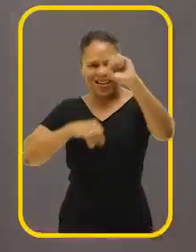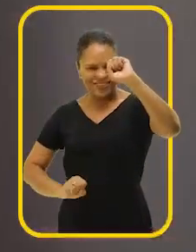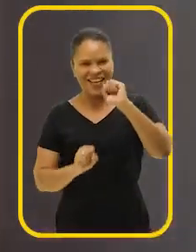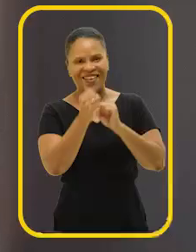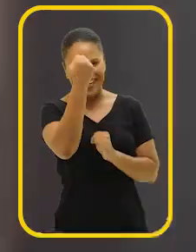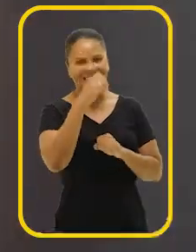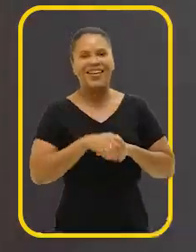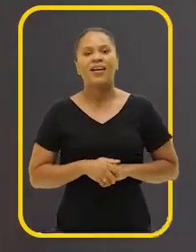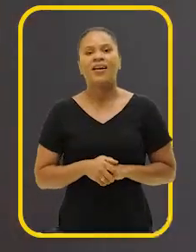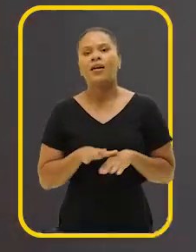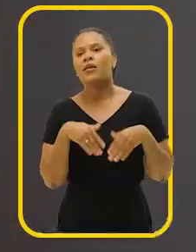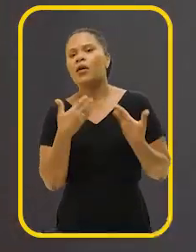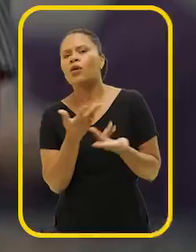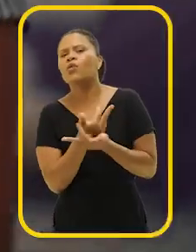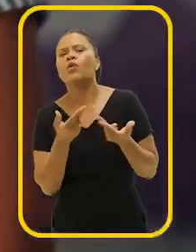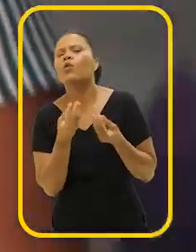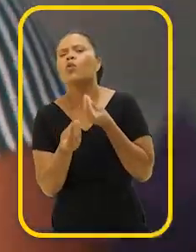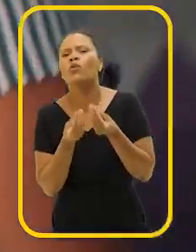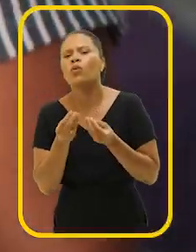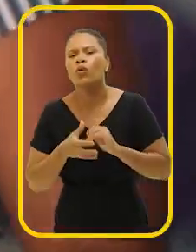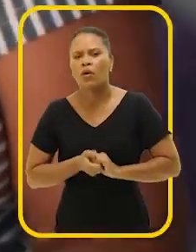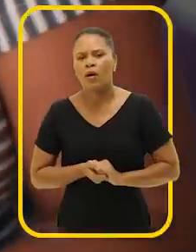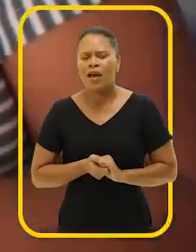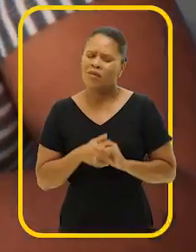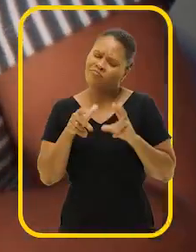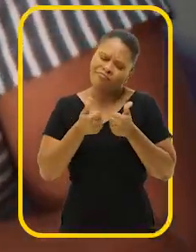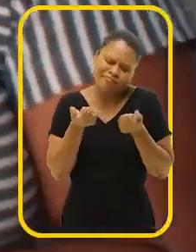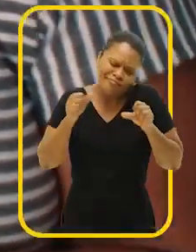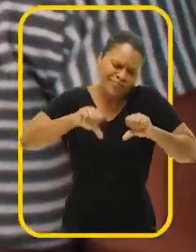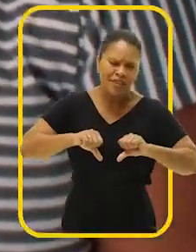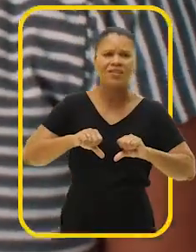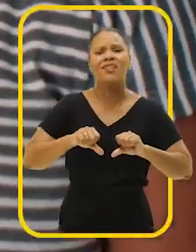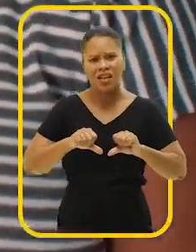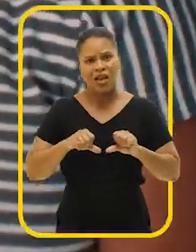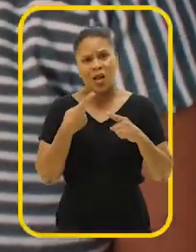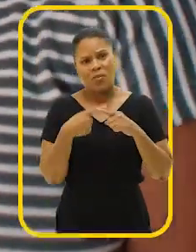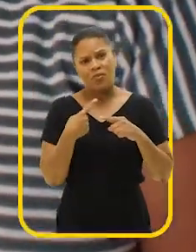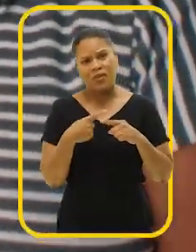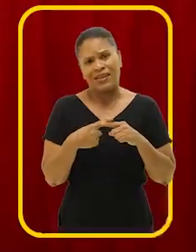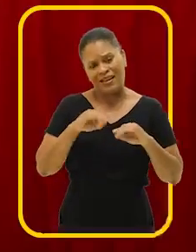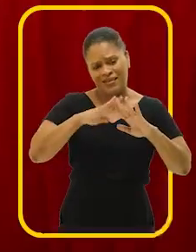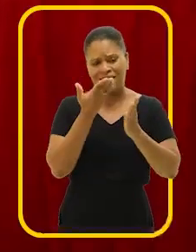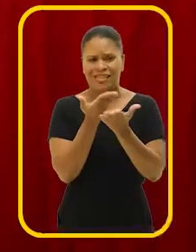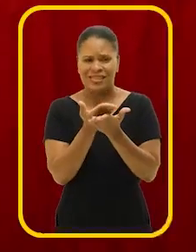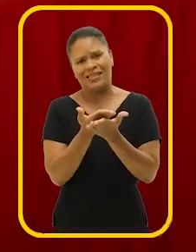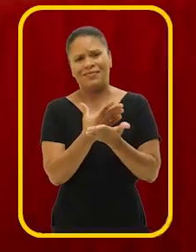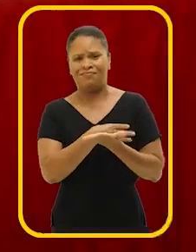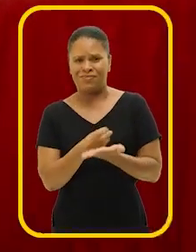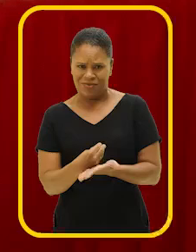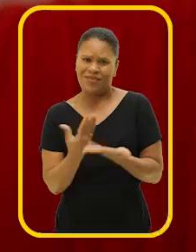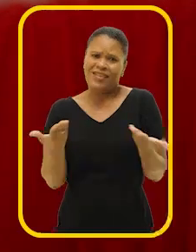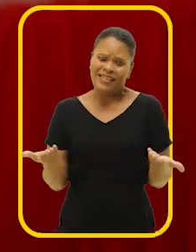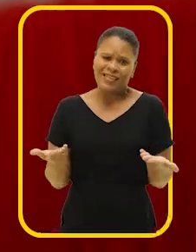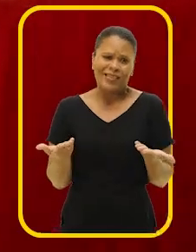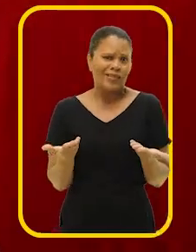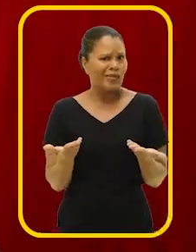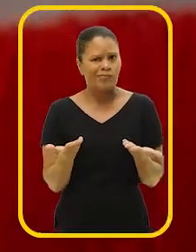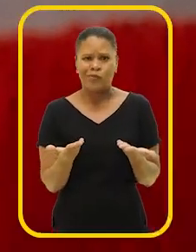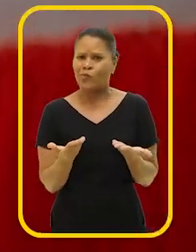E aí, como é que estão as coisas? Então, muito bem. Eu queria fazer a demonstração da escola da minha filha, tá sem ventilador,